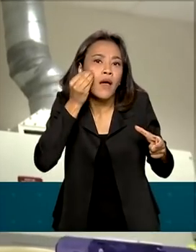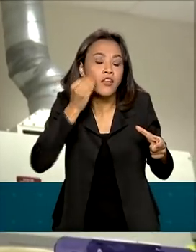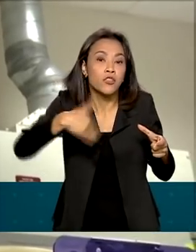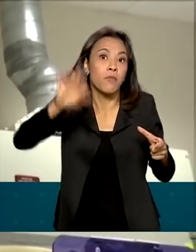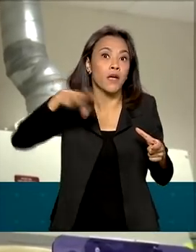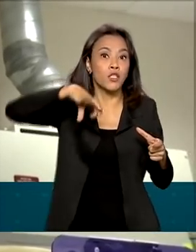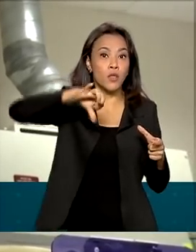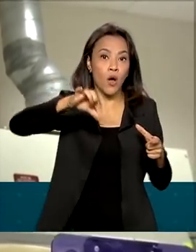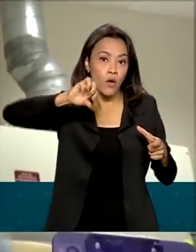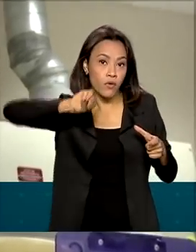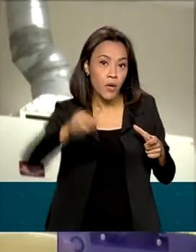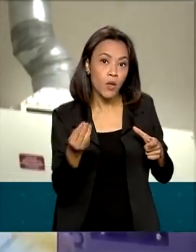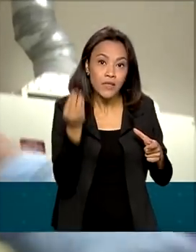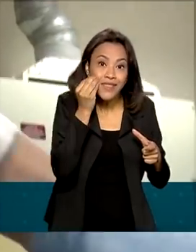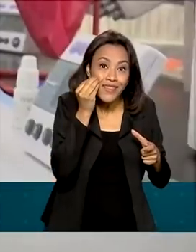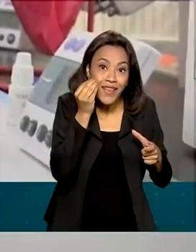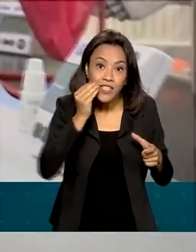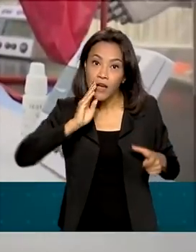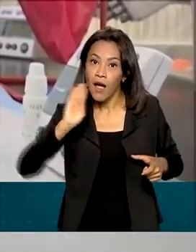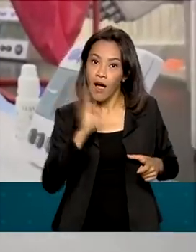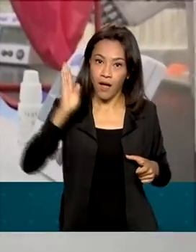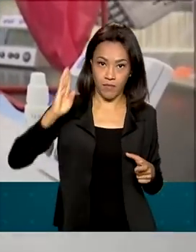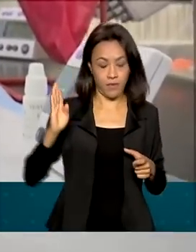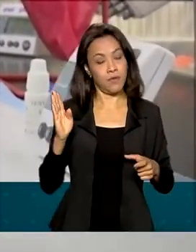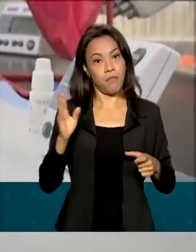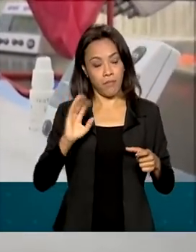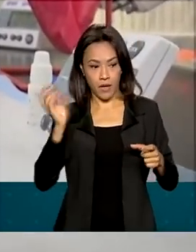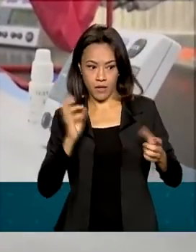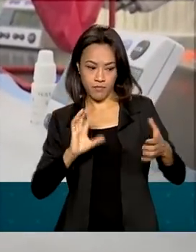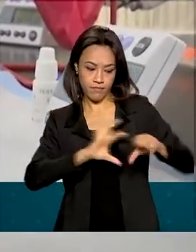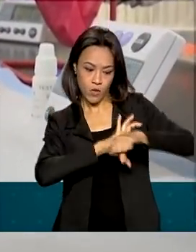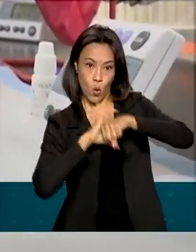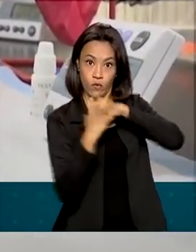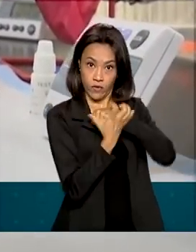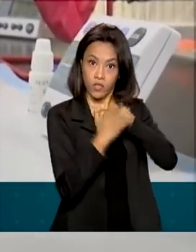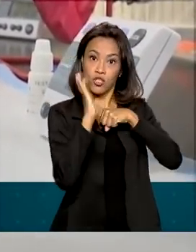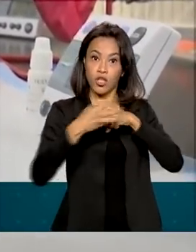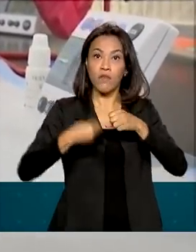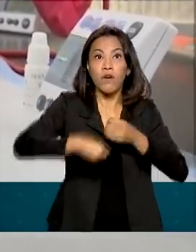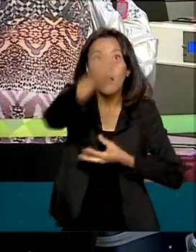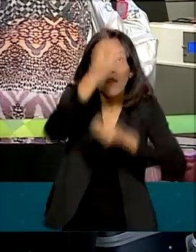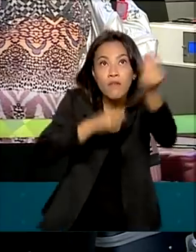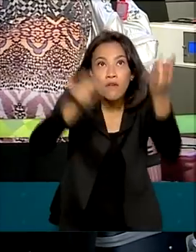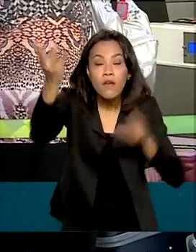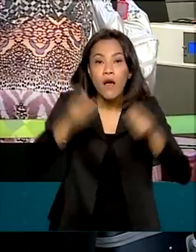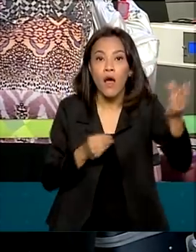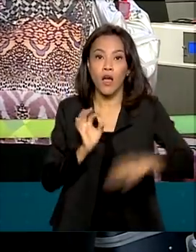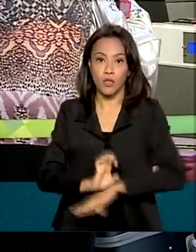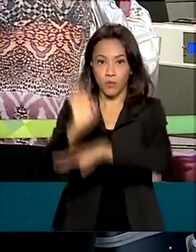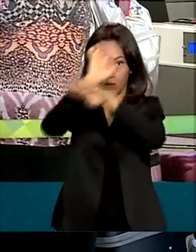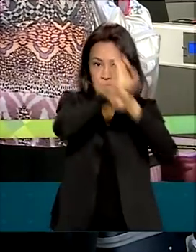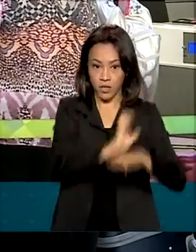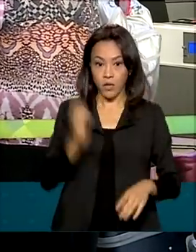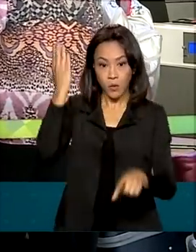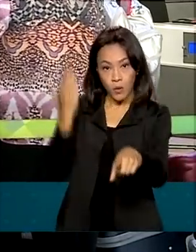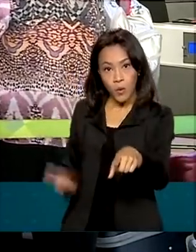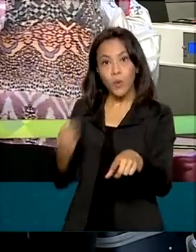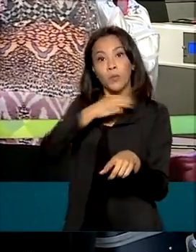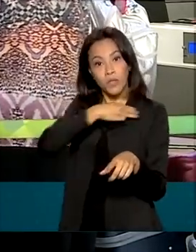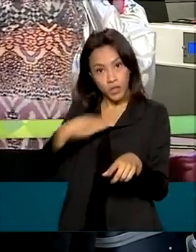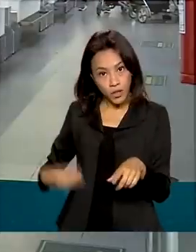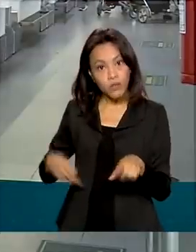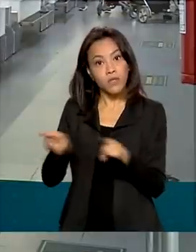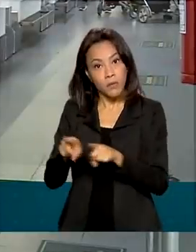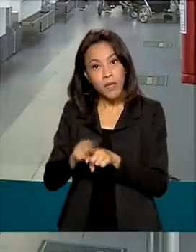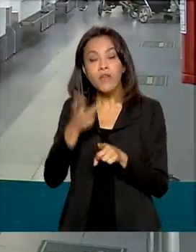milhões de testes rápidos para detecção da Covid-19 foram enviados aos estados. O ministro reforçou a necessidade de